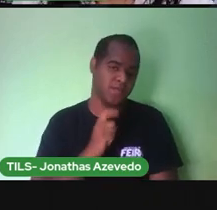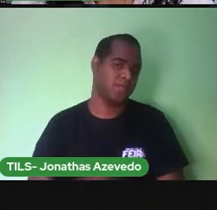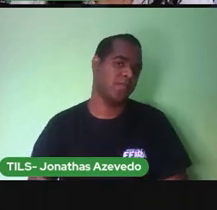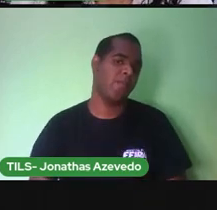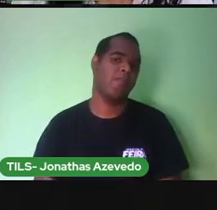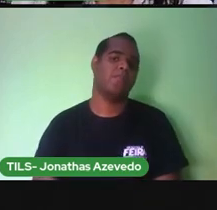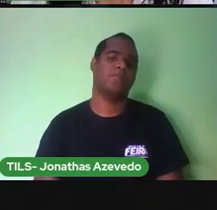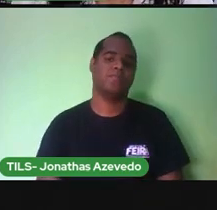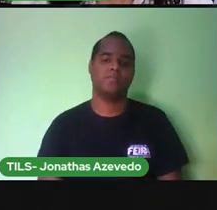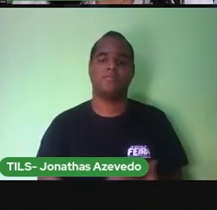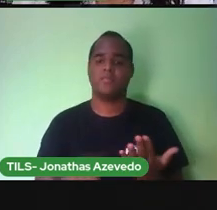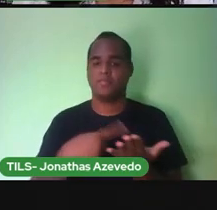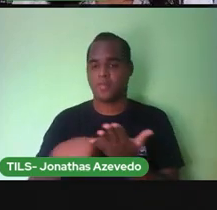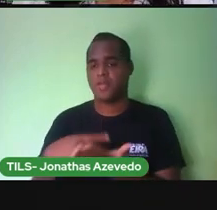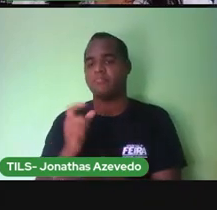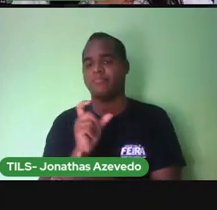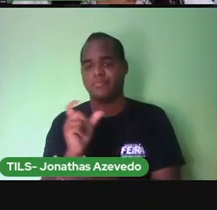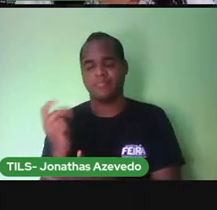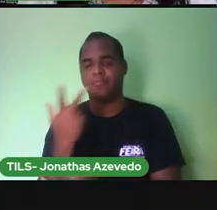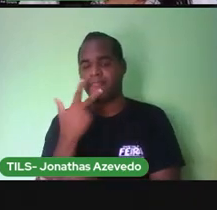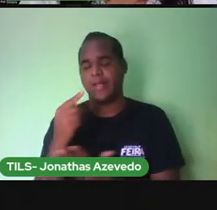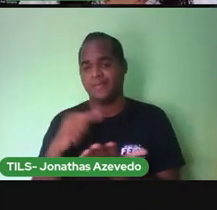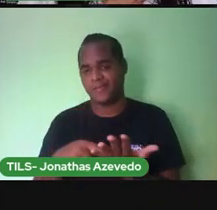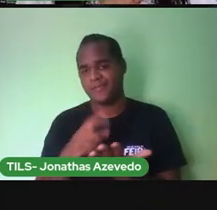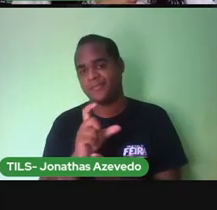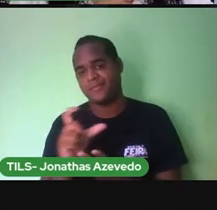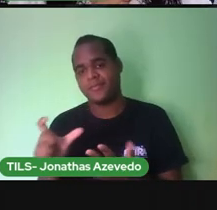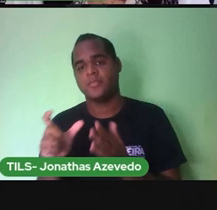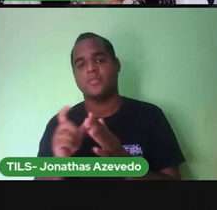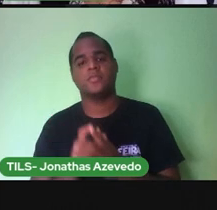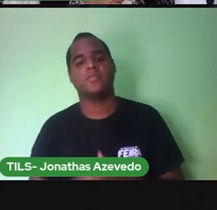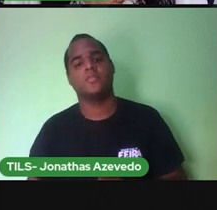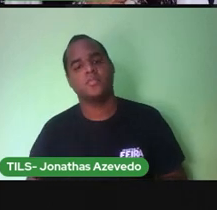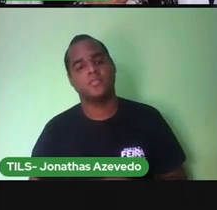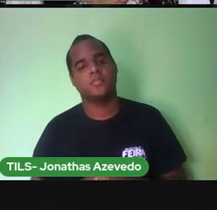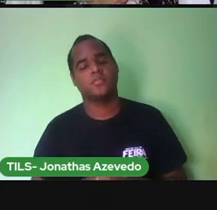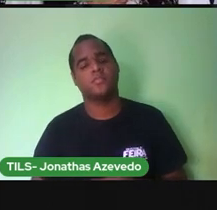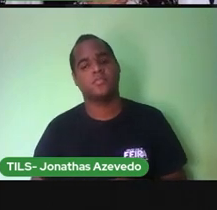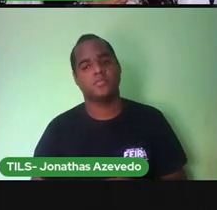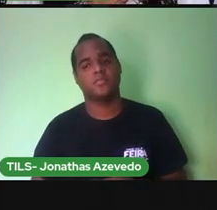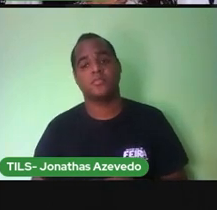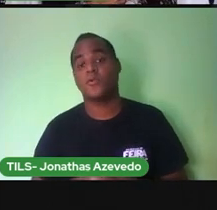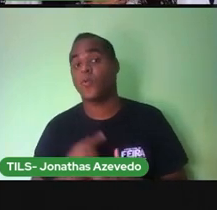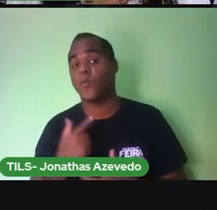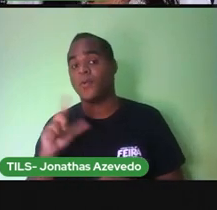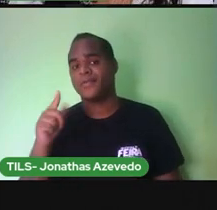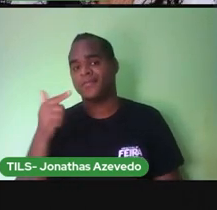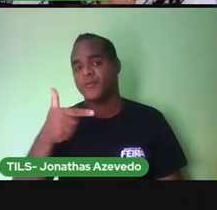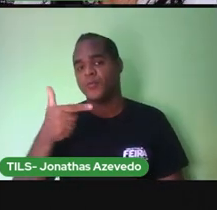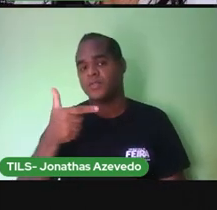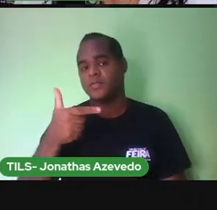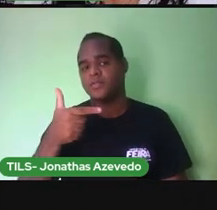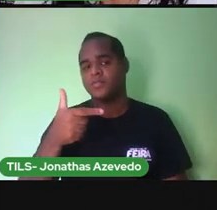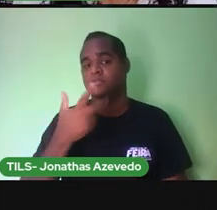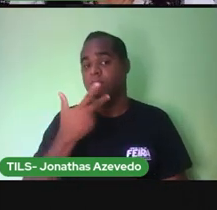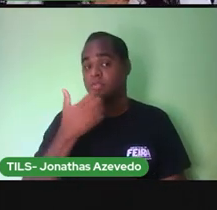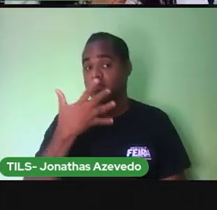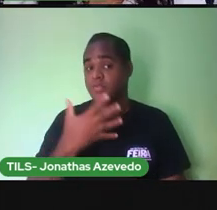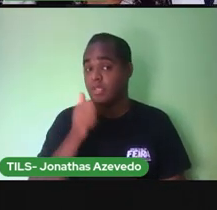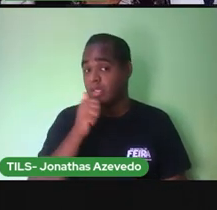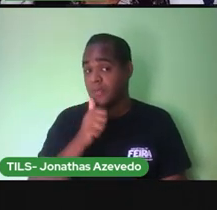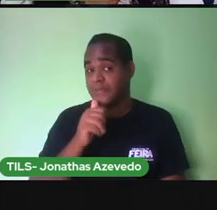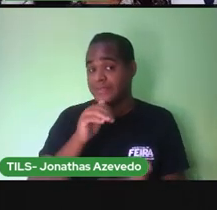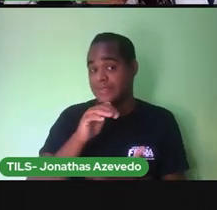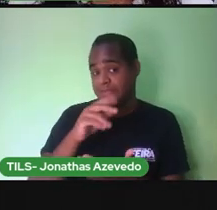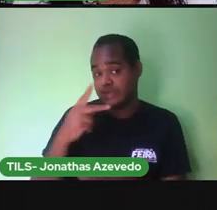rimam São as rimas Da primeira estrofa Já na segunda estrofe A mulher do